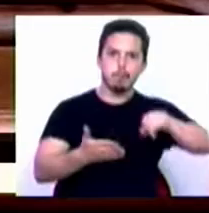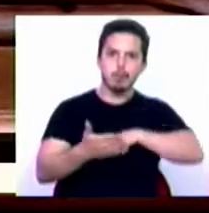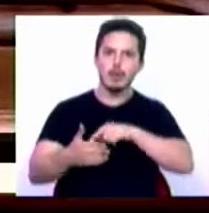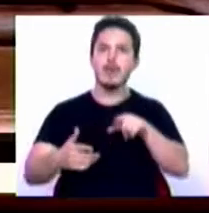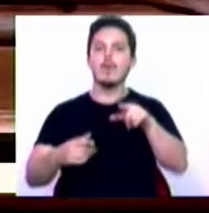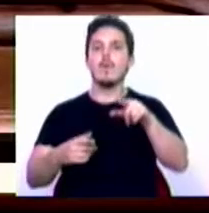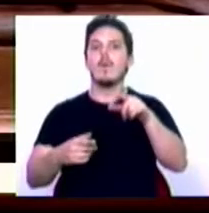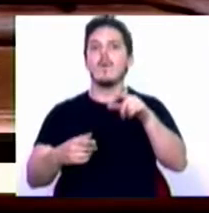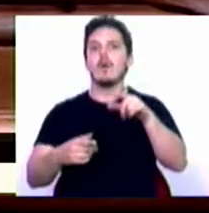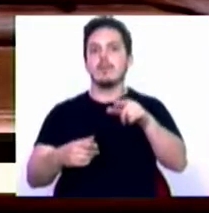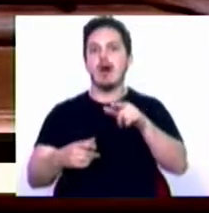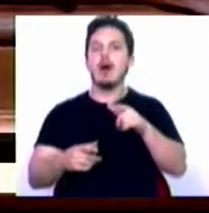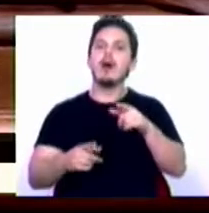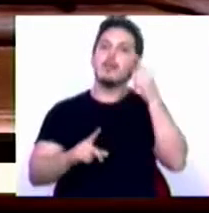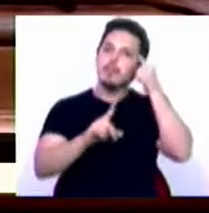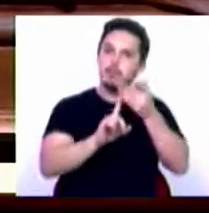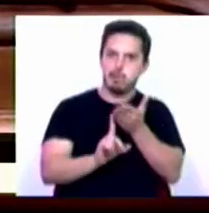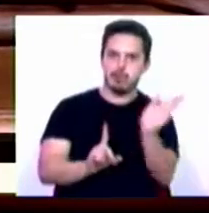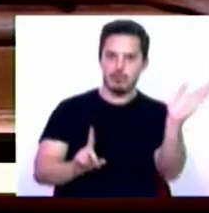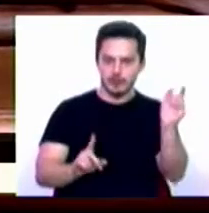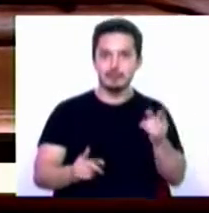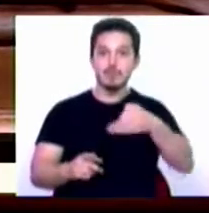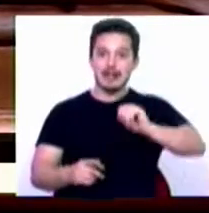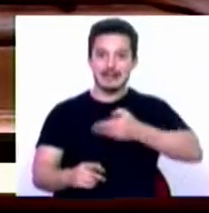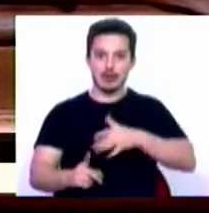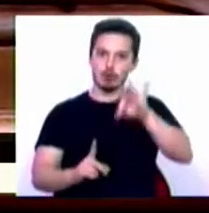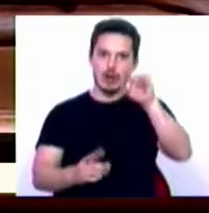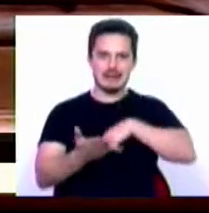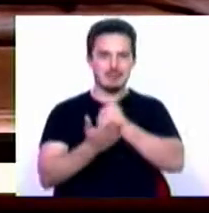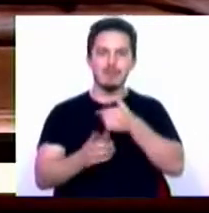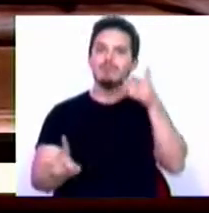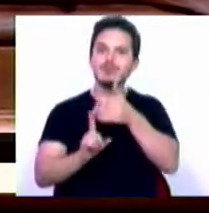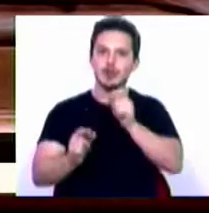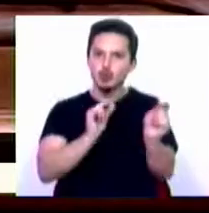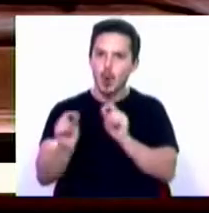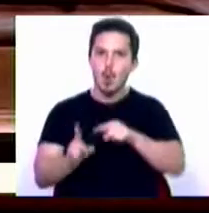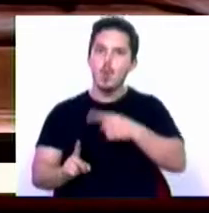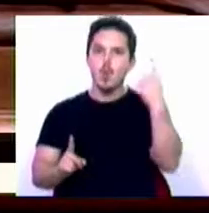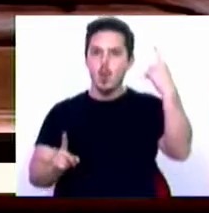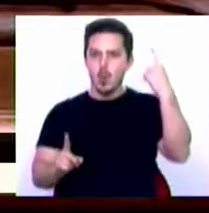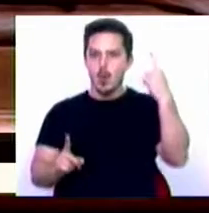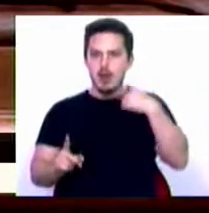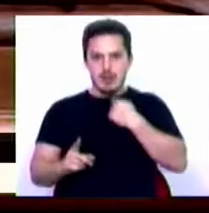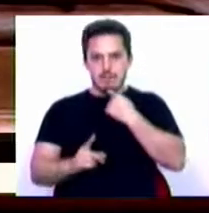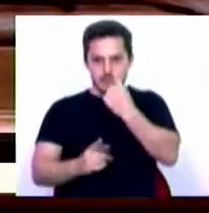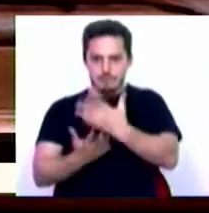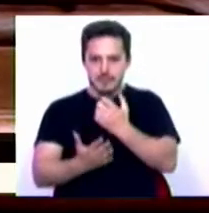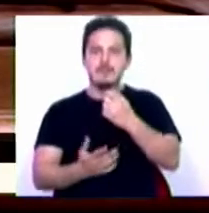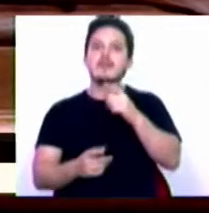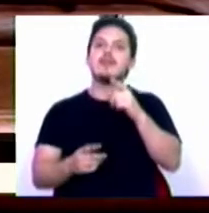o propósito desses apoios. O PSD escolheu centrar a discussão numa, e cito, aparente